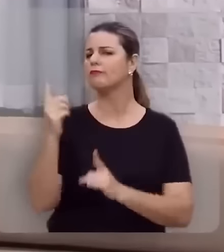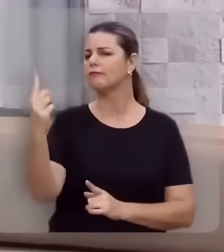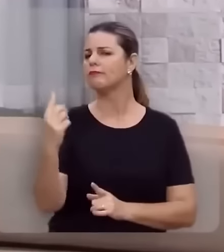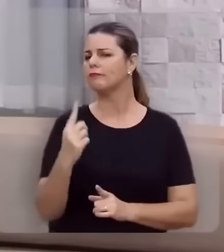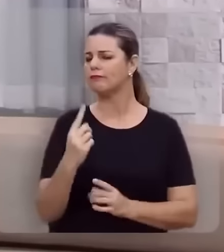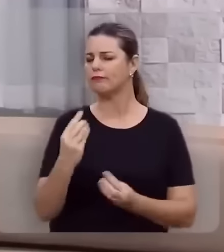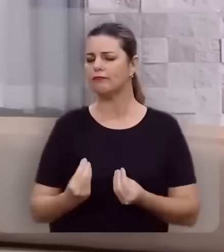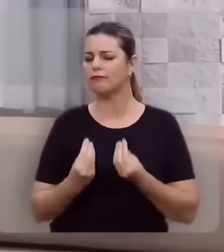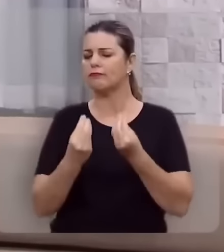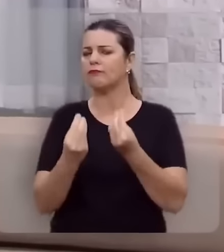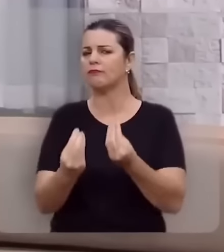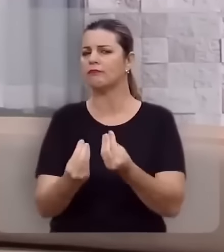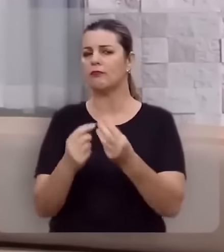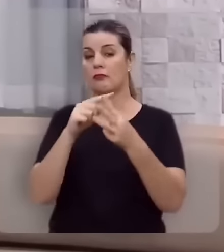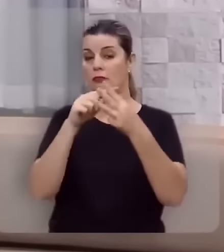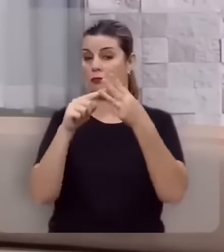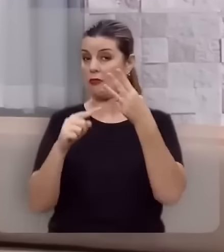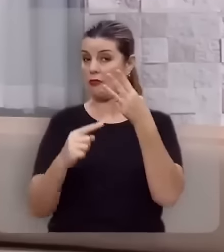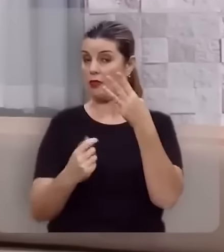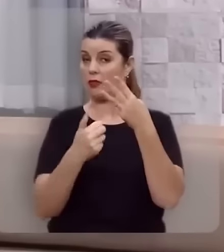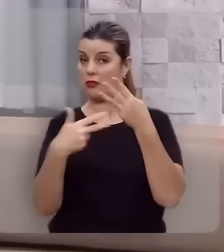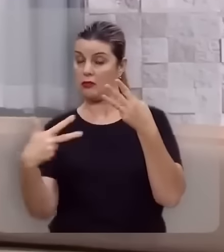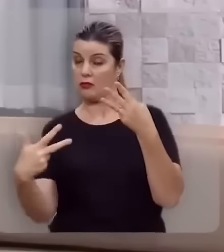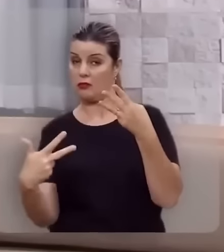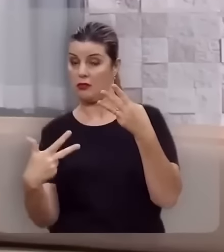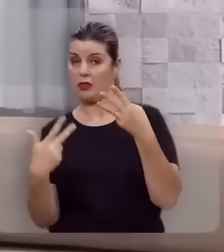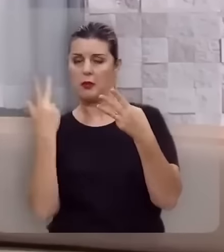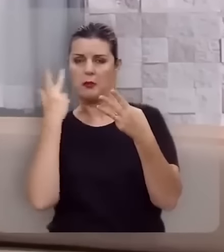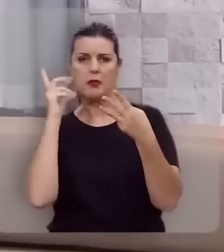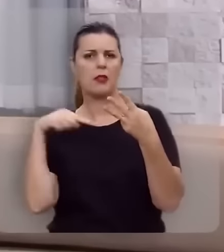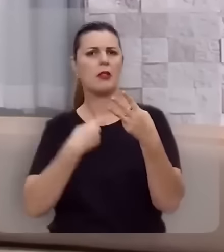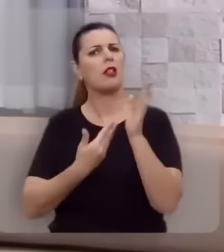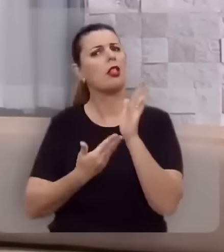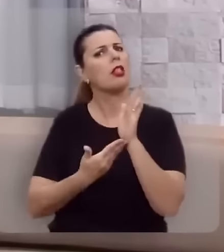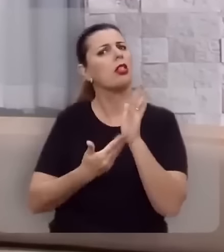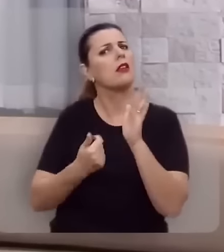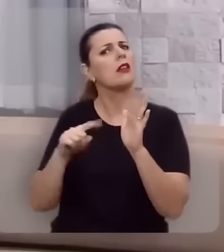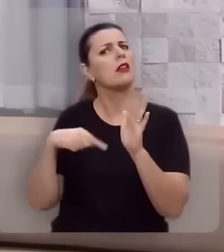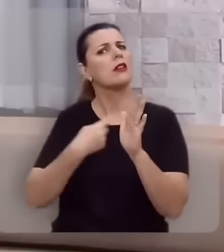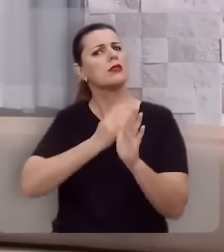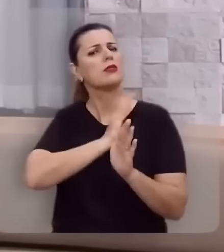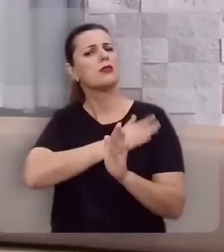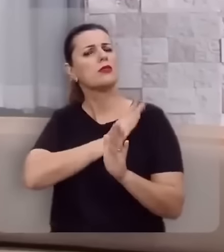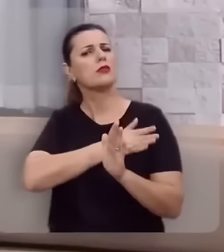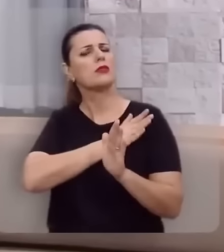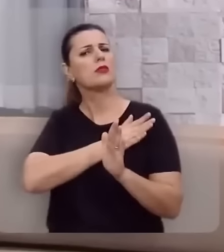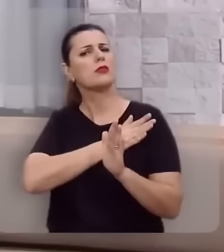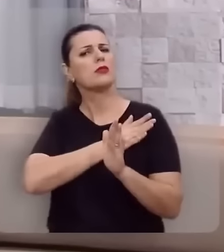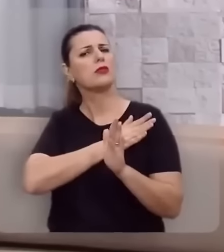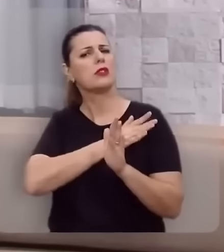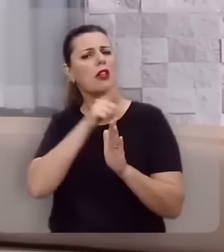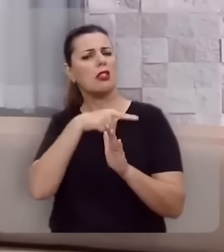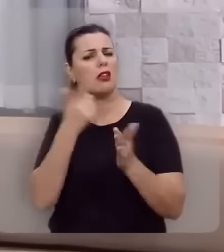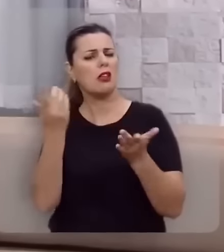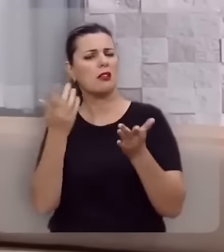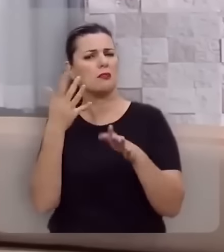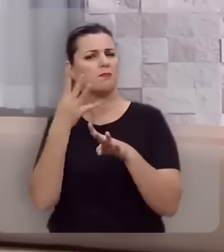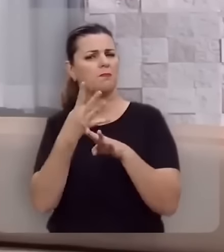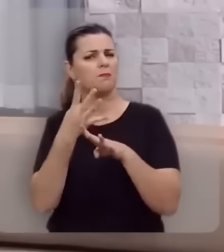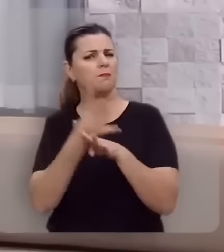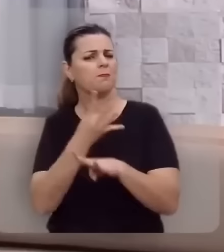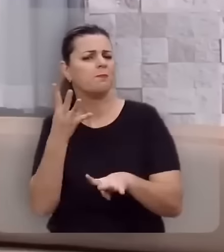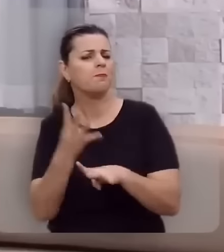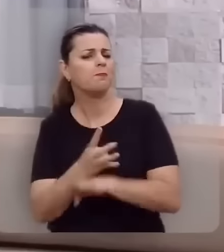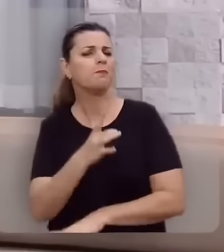nos oferece três alternativas para nós tirarmos o nosso coração desse pânico,